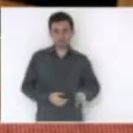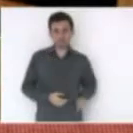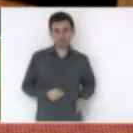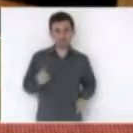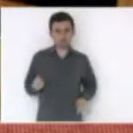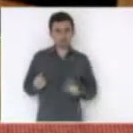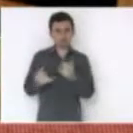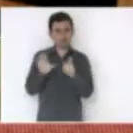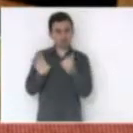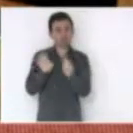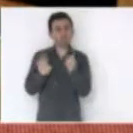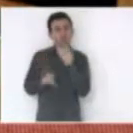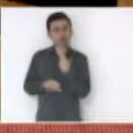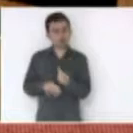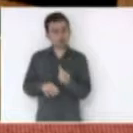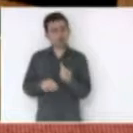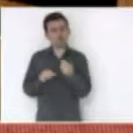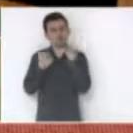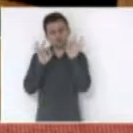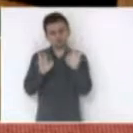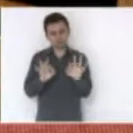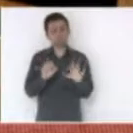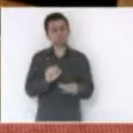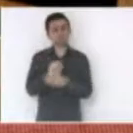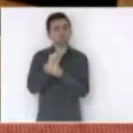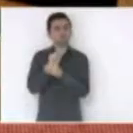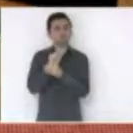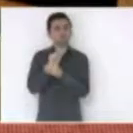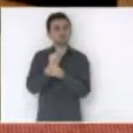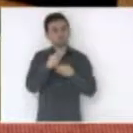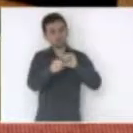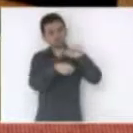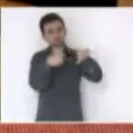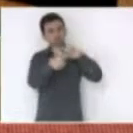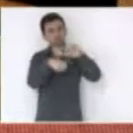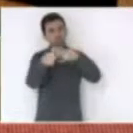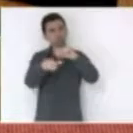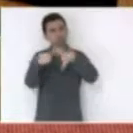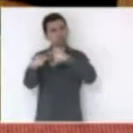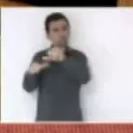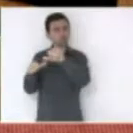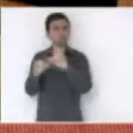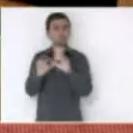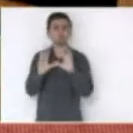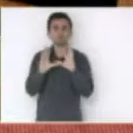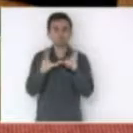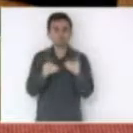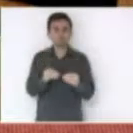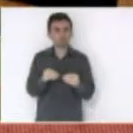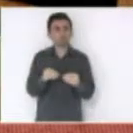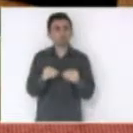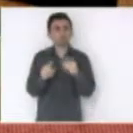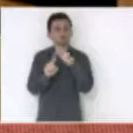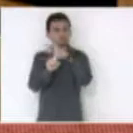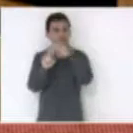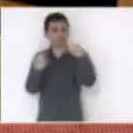que vai sim que a Selesc vai sim fazer as substituições das redes